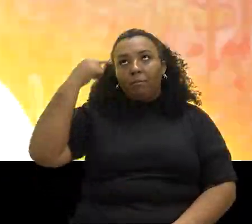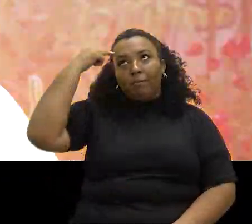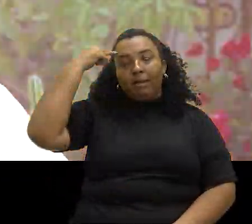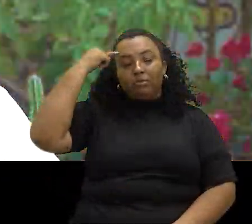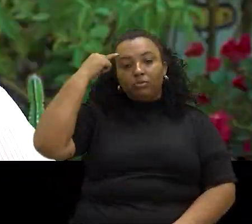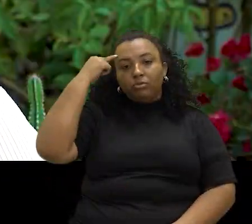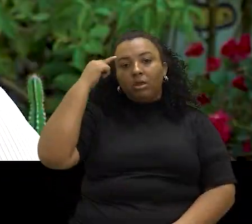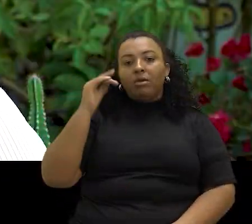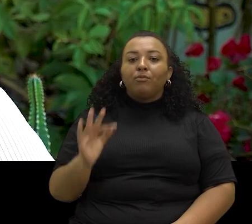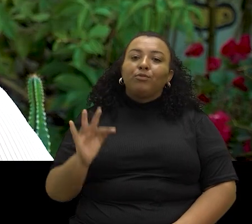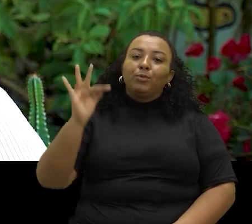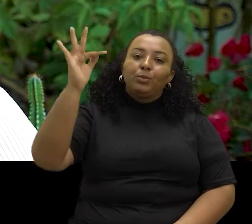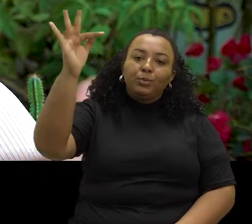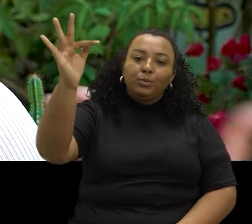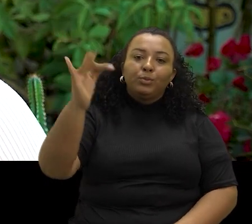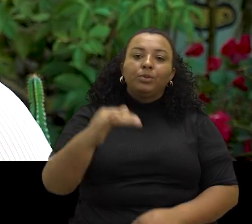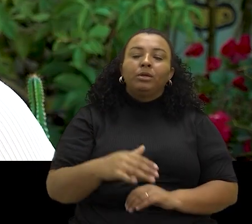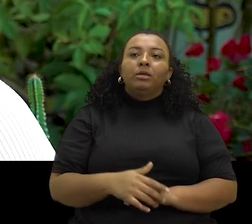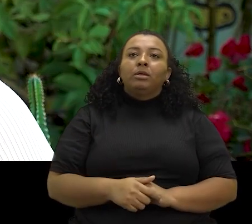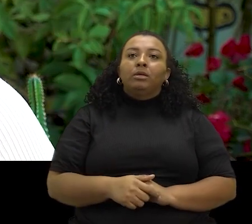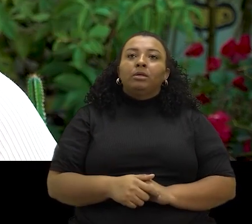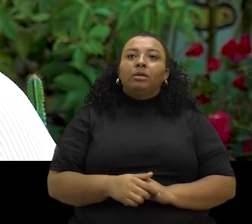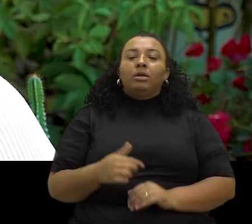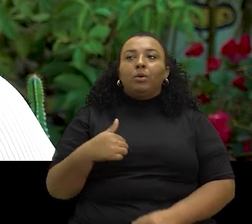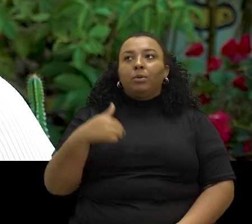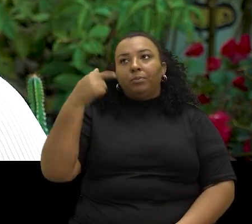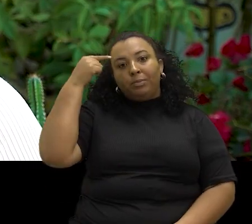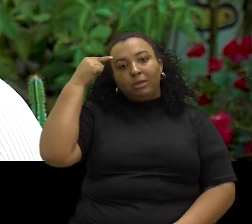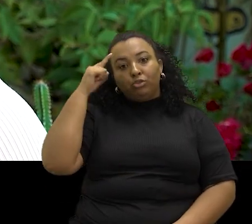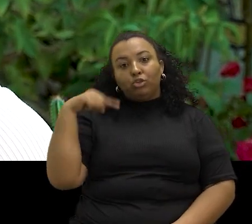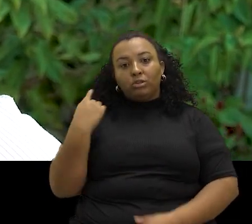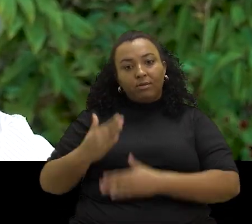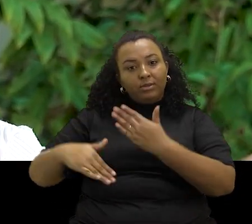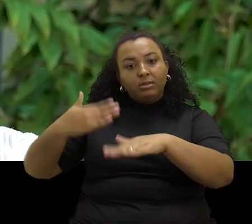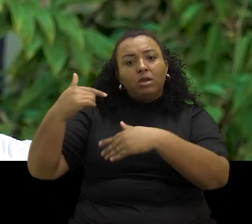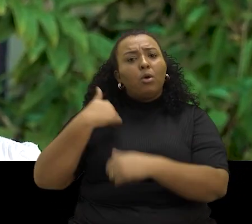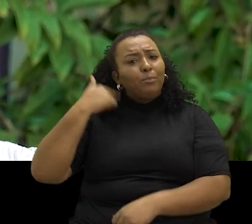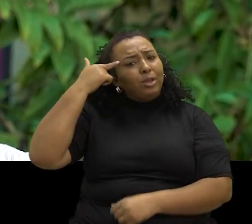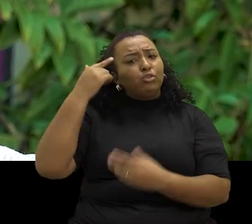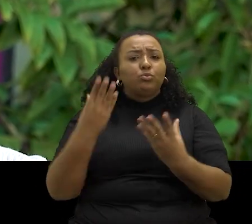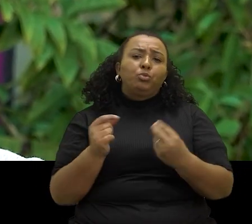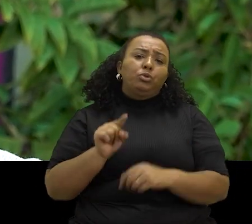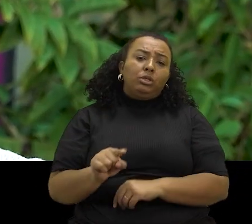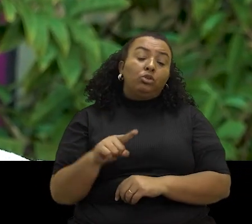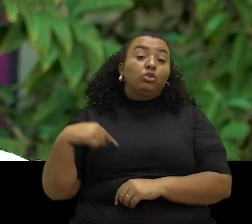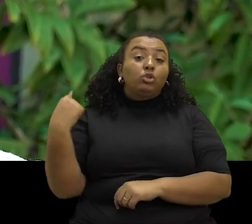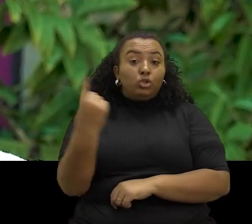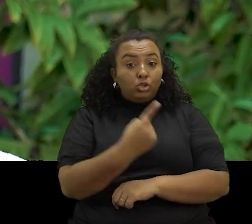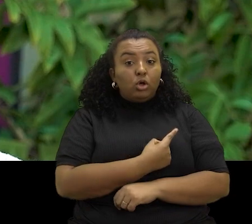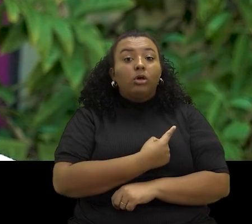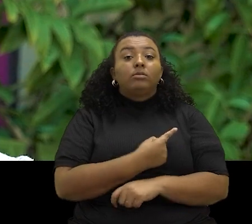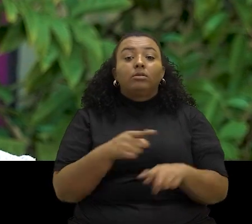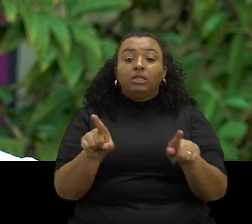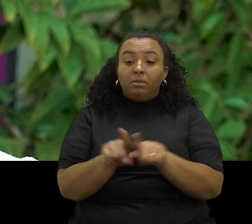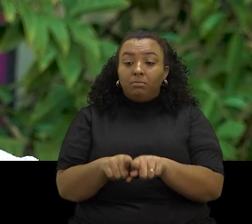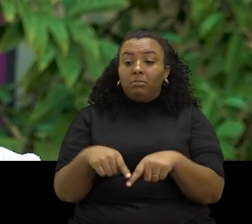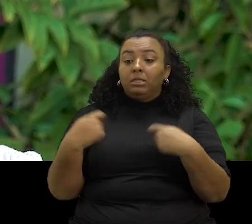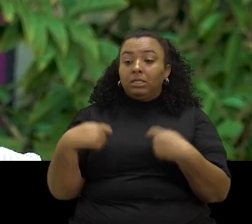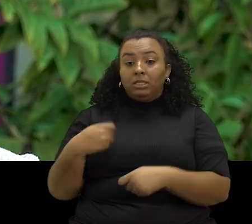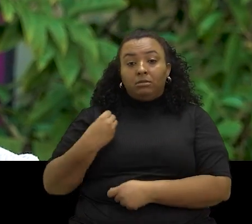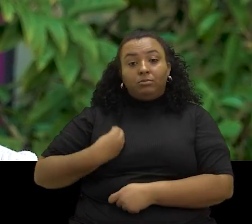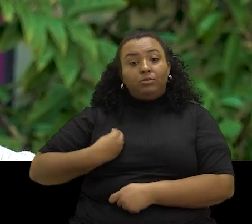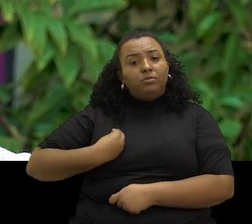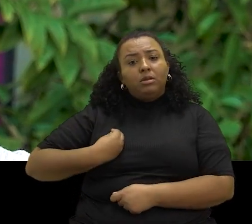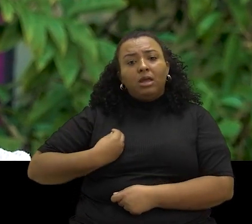Quando eu penso em futuro, em a gente avançar, eu penso muito nisso, sabe? Em a gente ter bem viver.